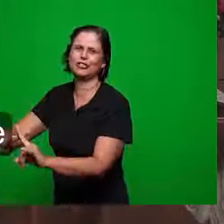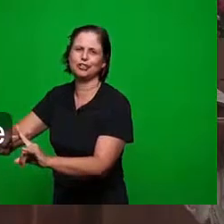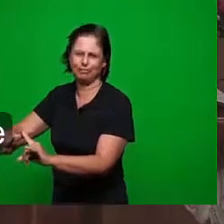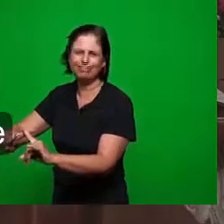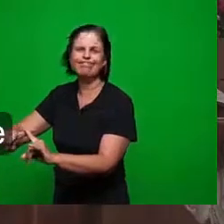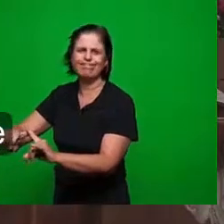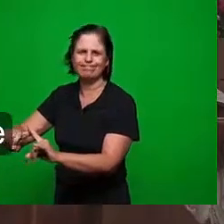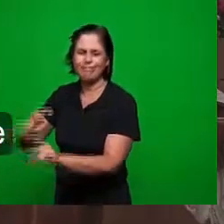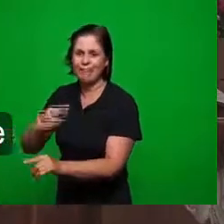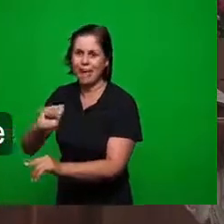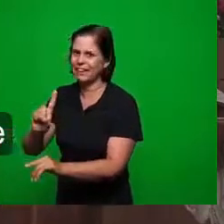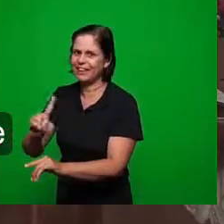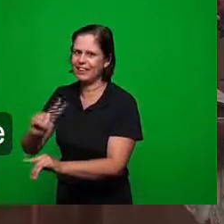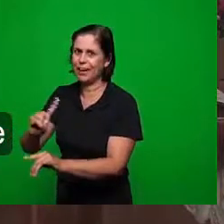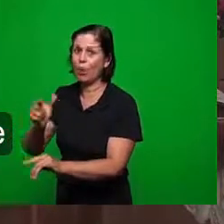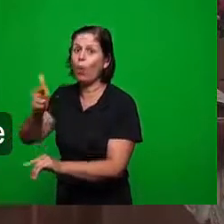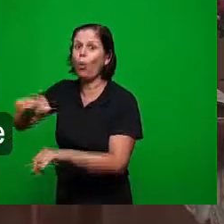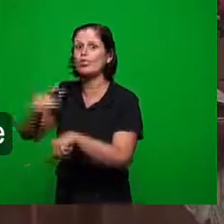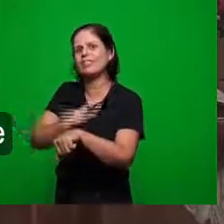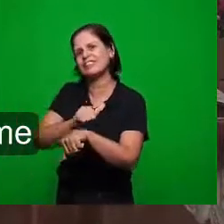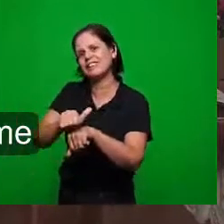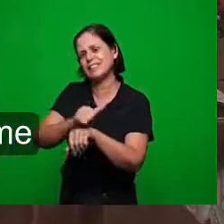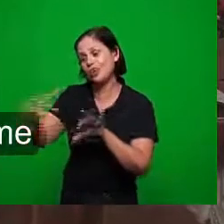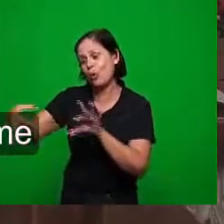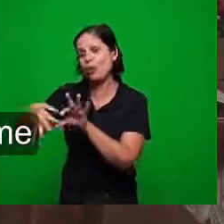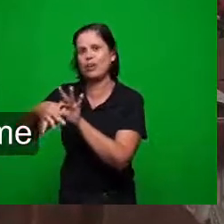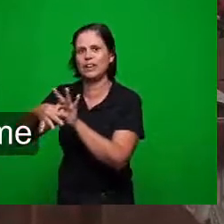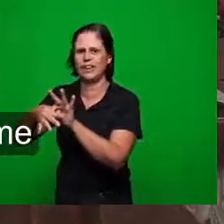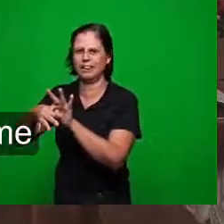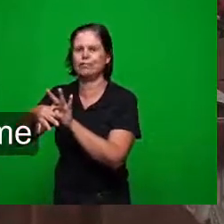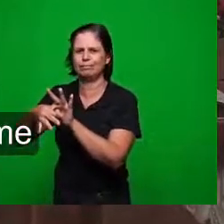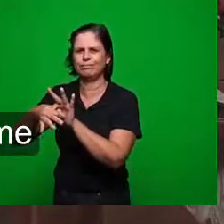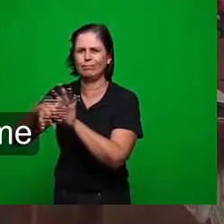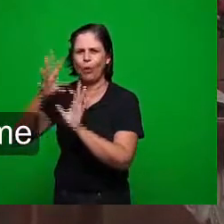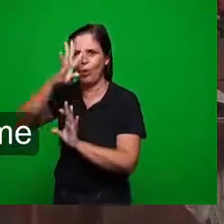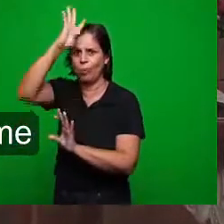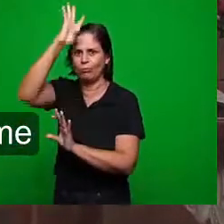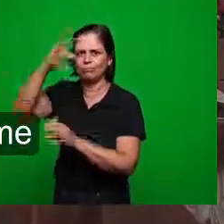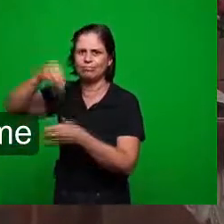sem o novo nascimento no segundo caso